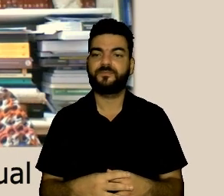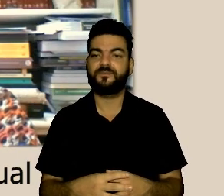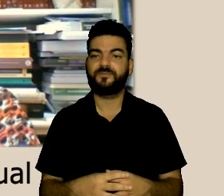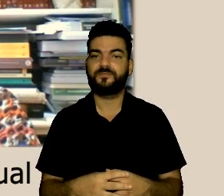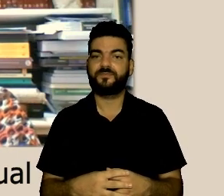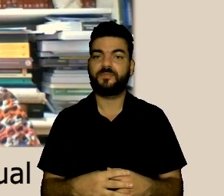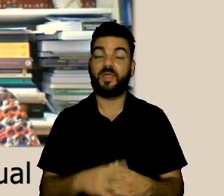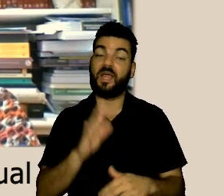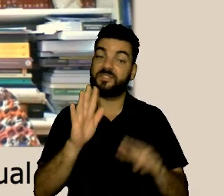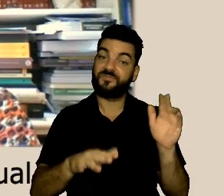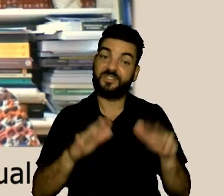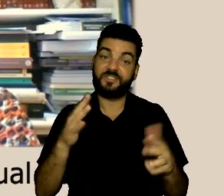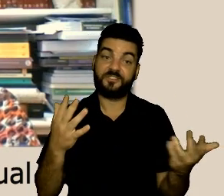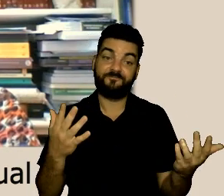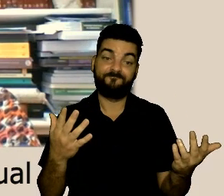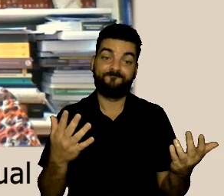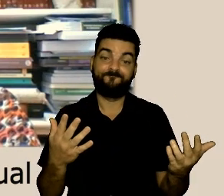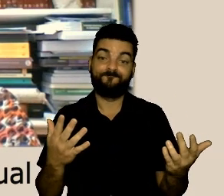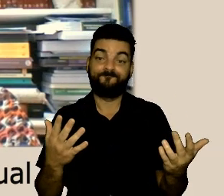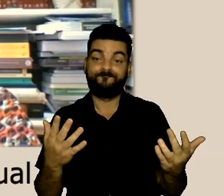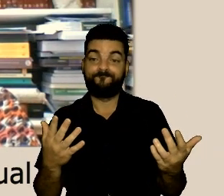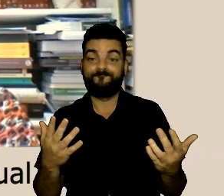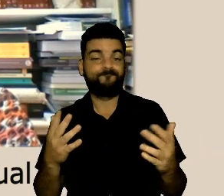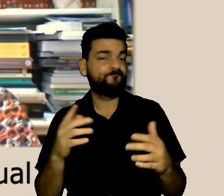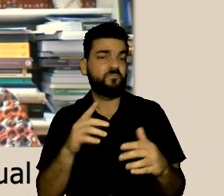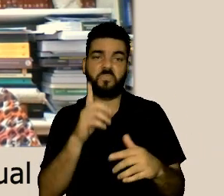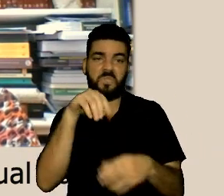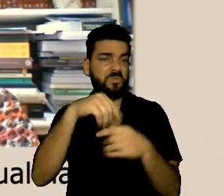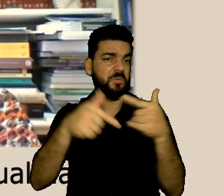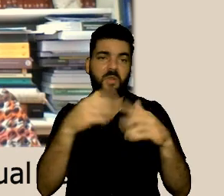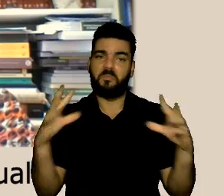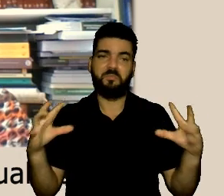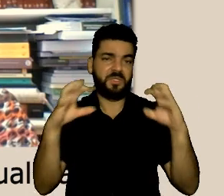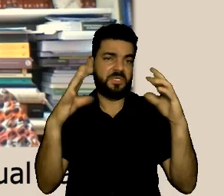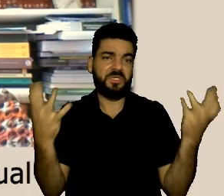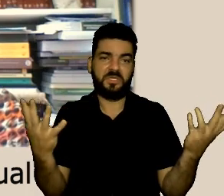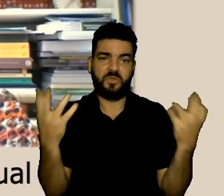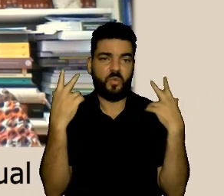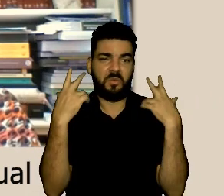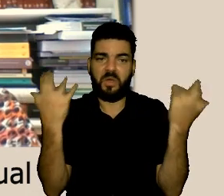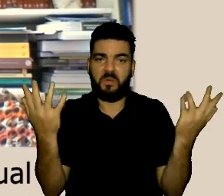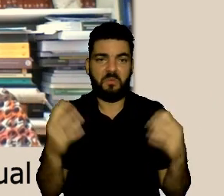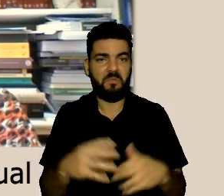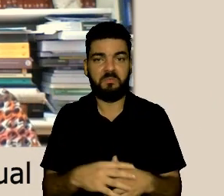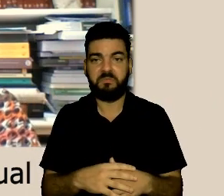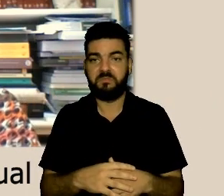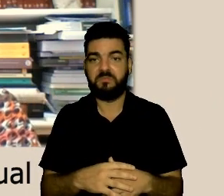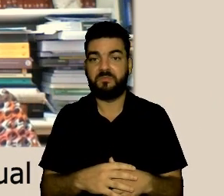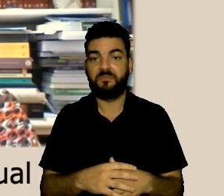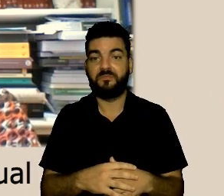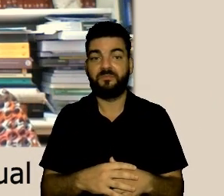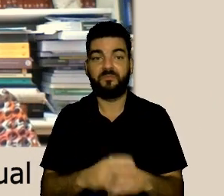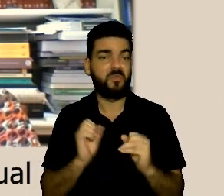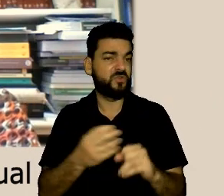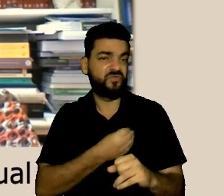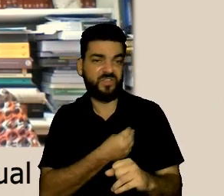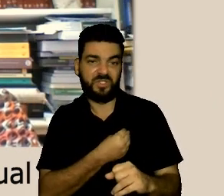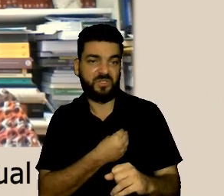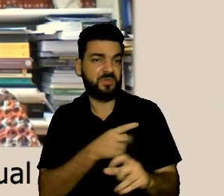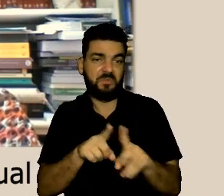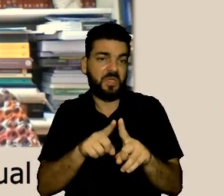preventiva porque vez ou outra todos nós temos um conflito